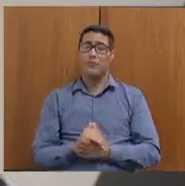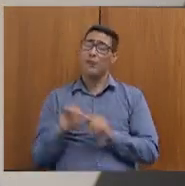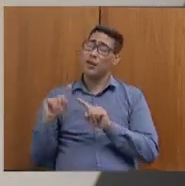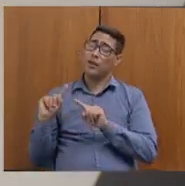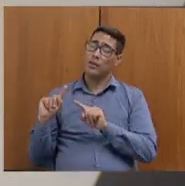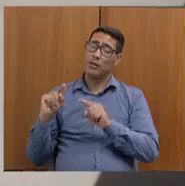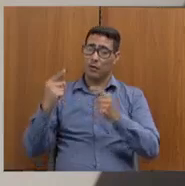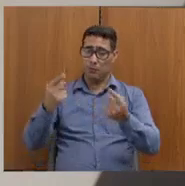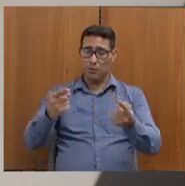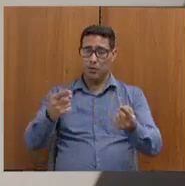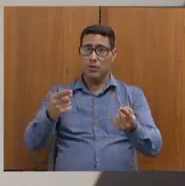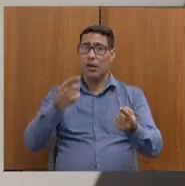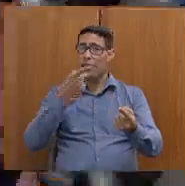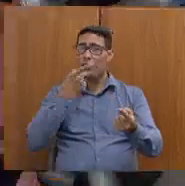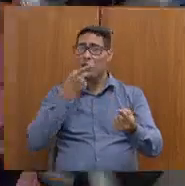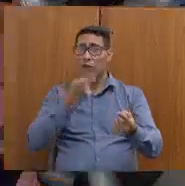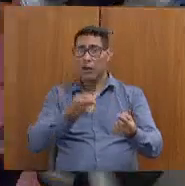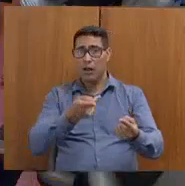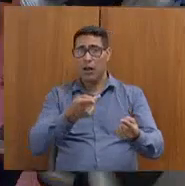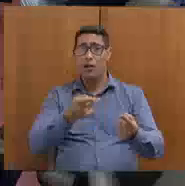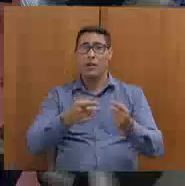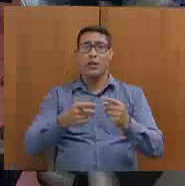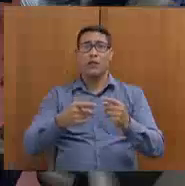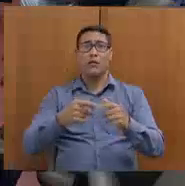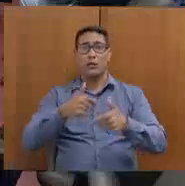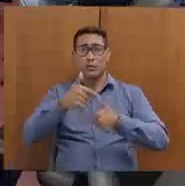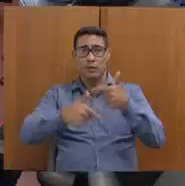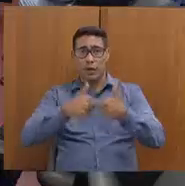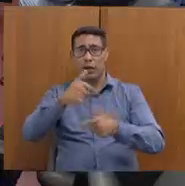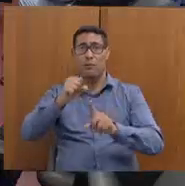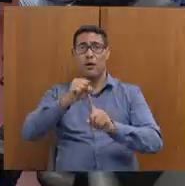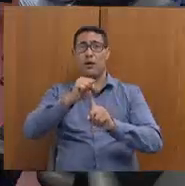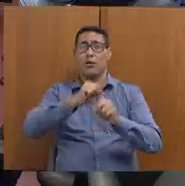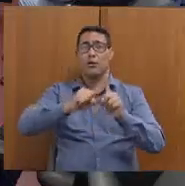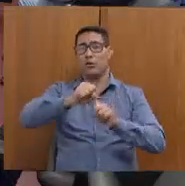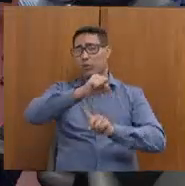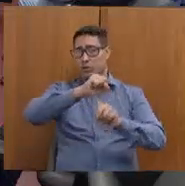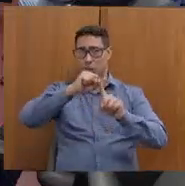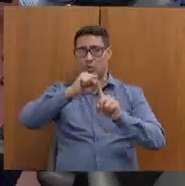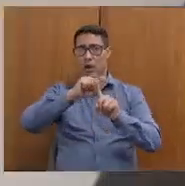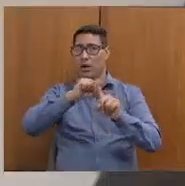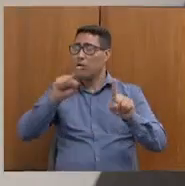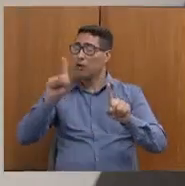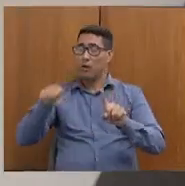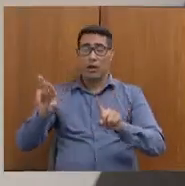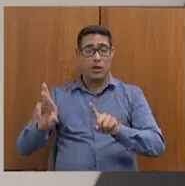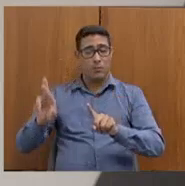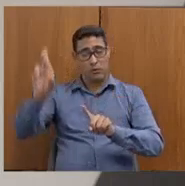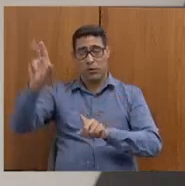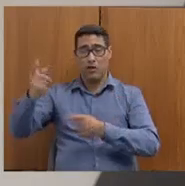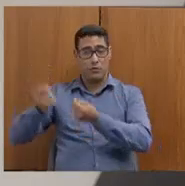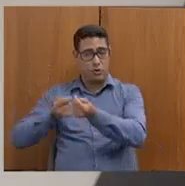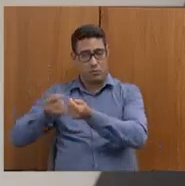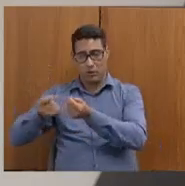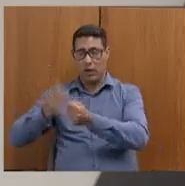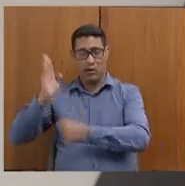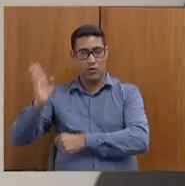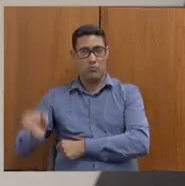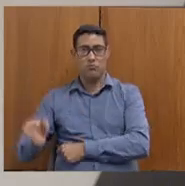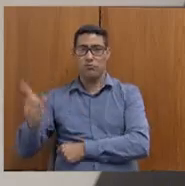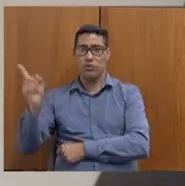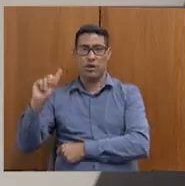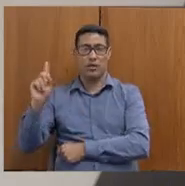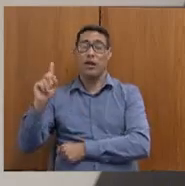parte do serviço sócio-assistencial é feito não pela administração direta, mas pela administração